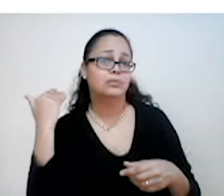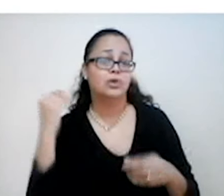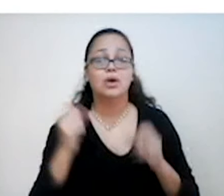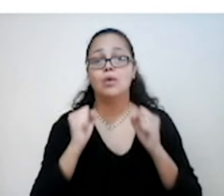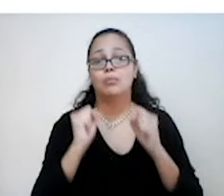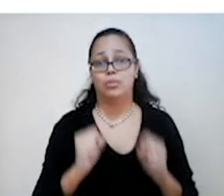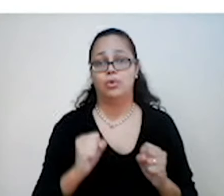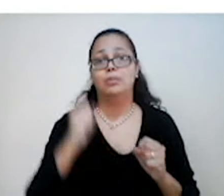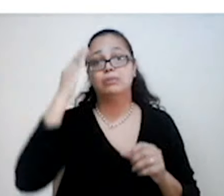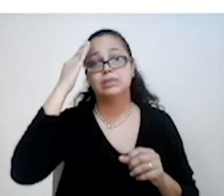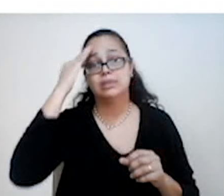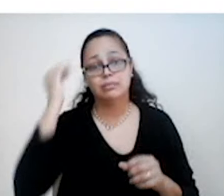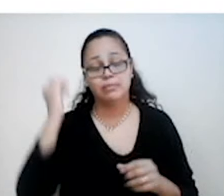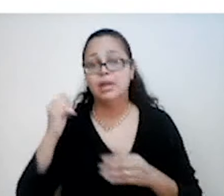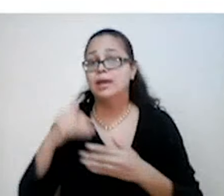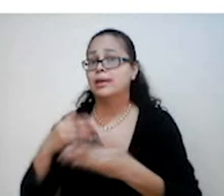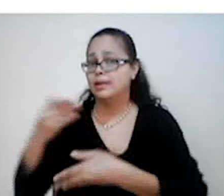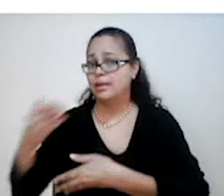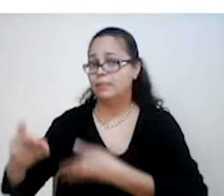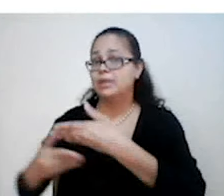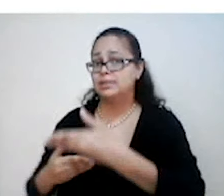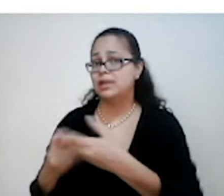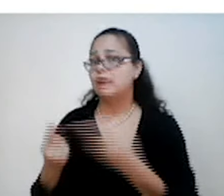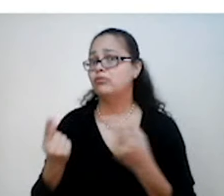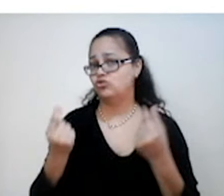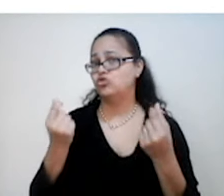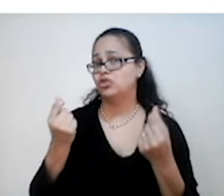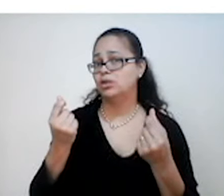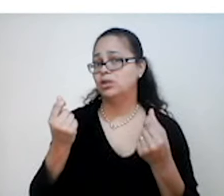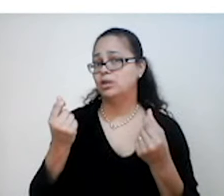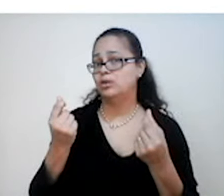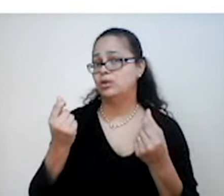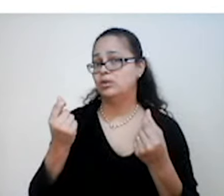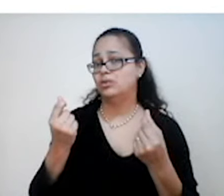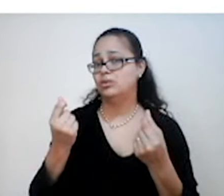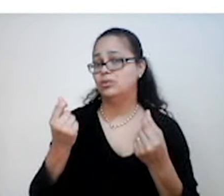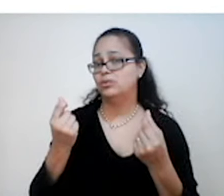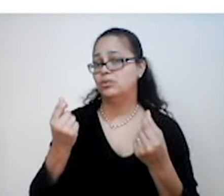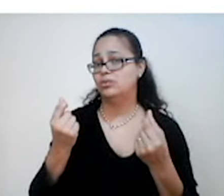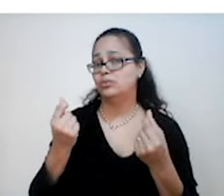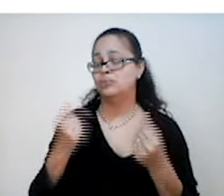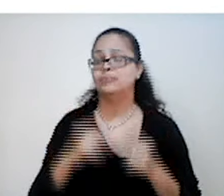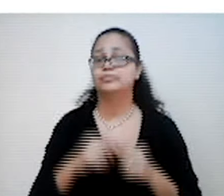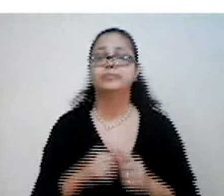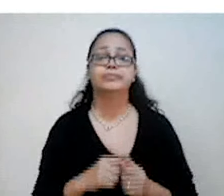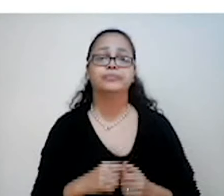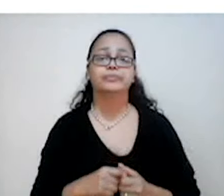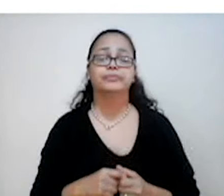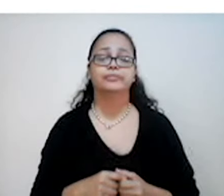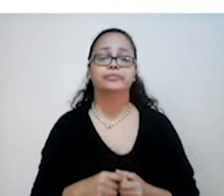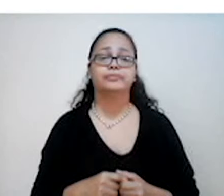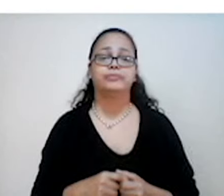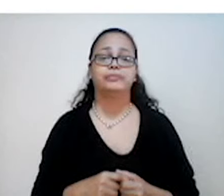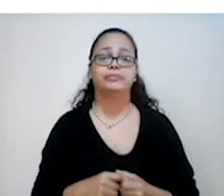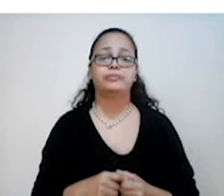podemos saber que emprestavam dinheiro dos mercadores. Pelo trecho, eu, Raul Cavaleiro,